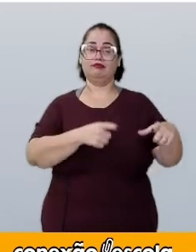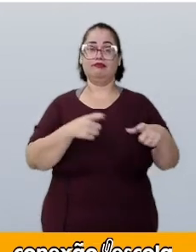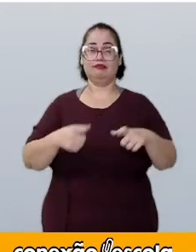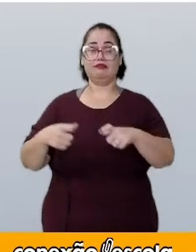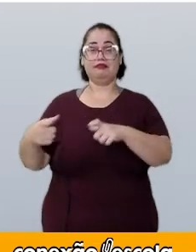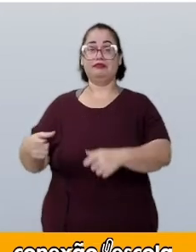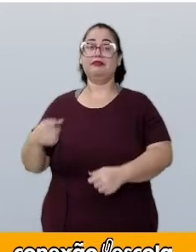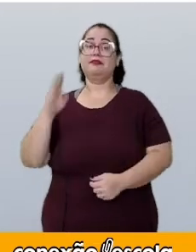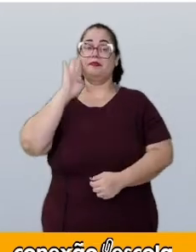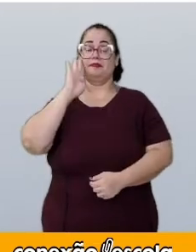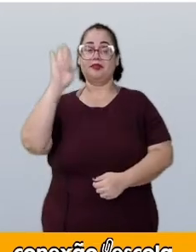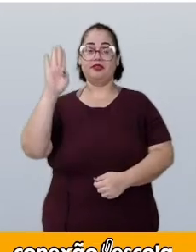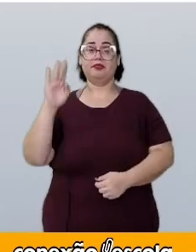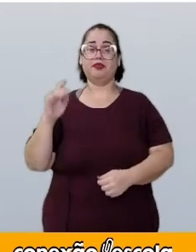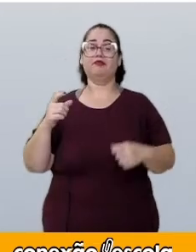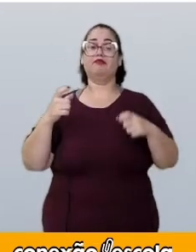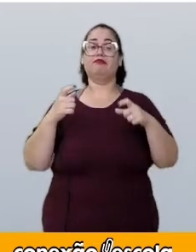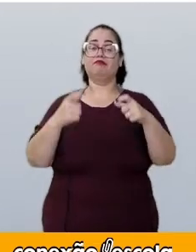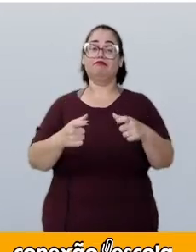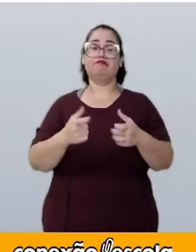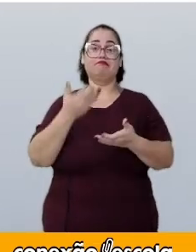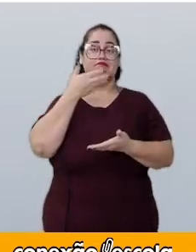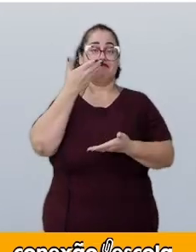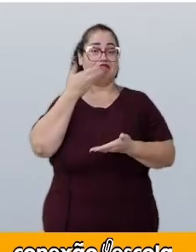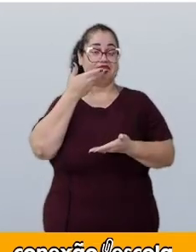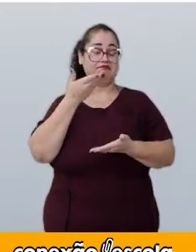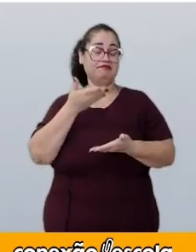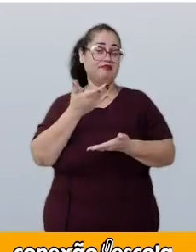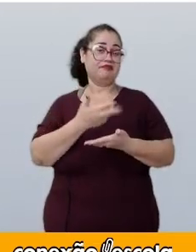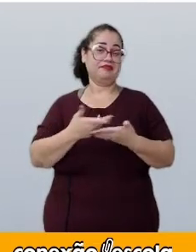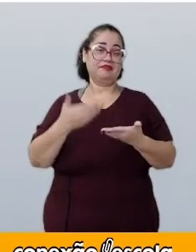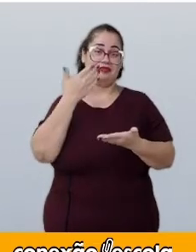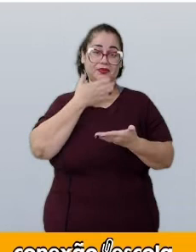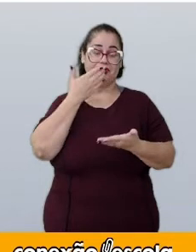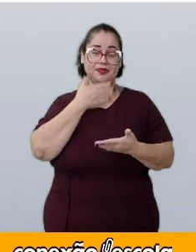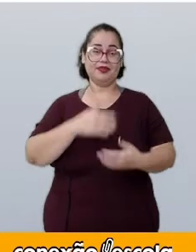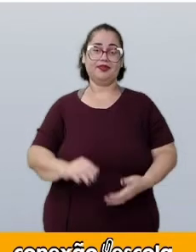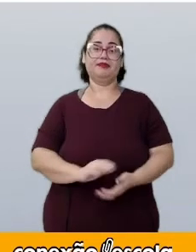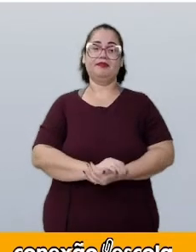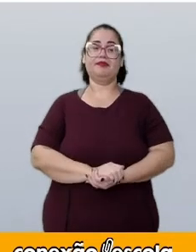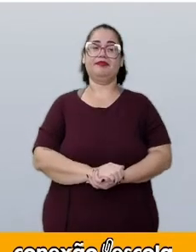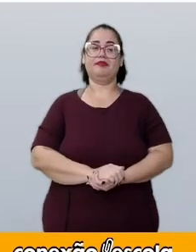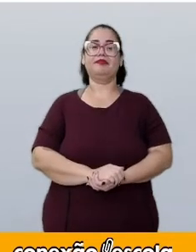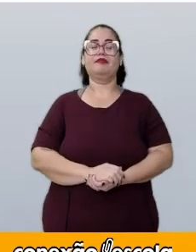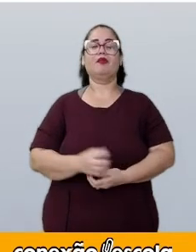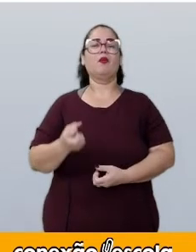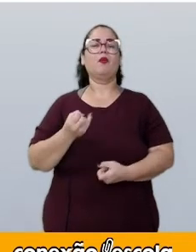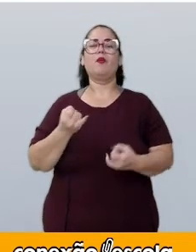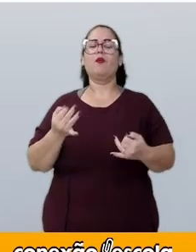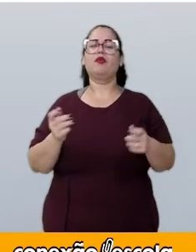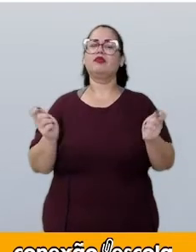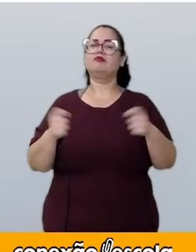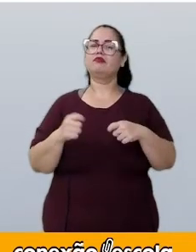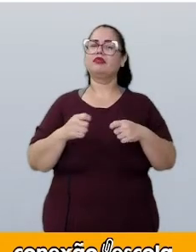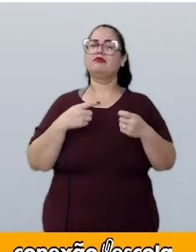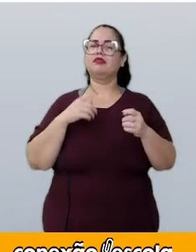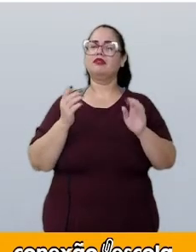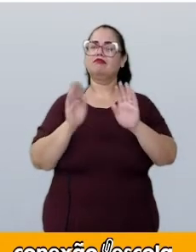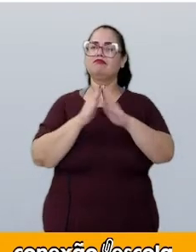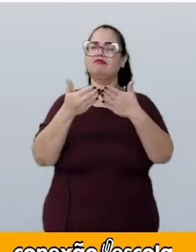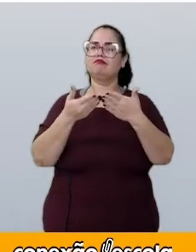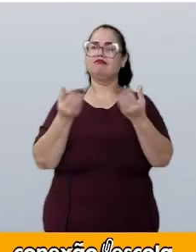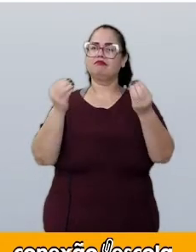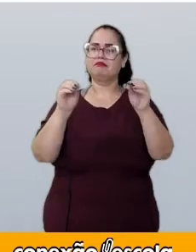principais e duas sobremesas. Quantas formas existem de montar o menu?